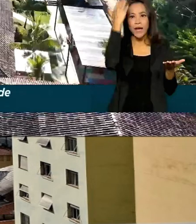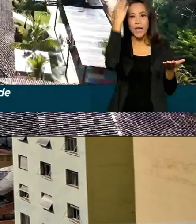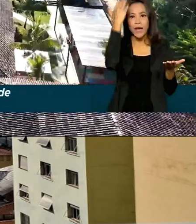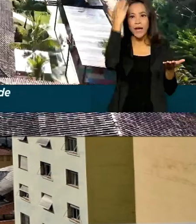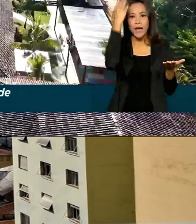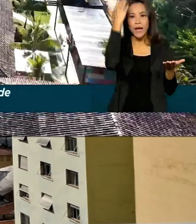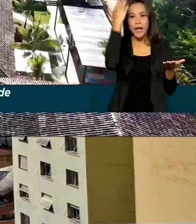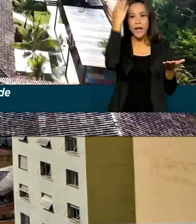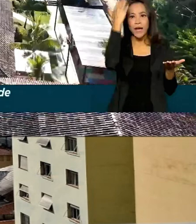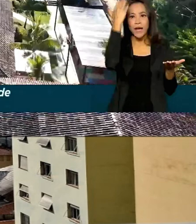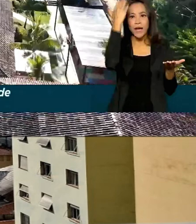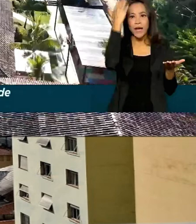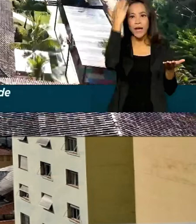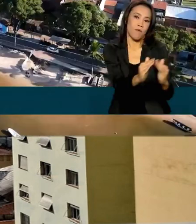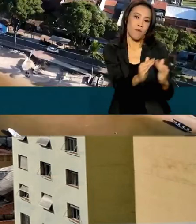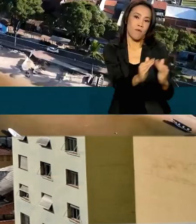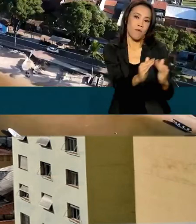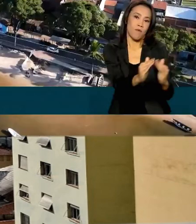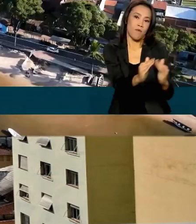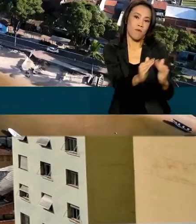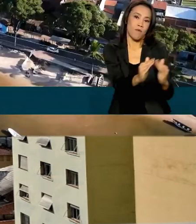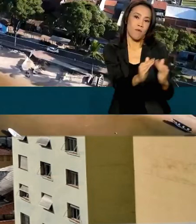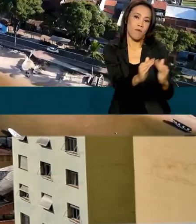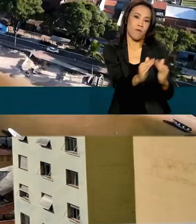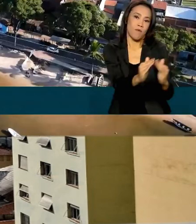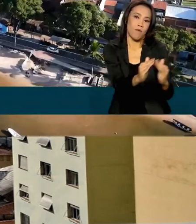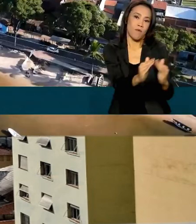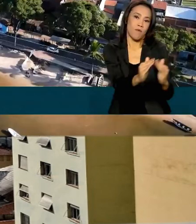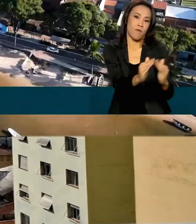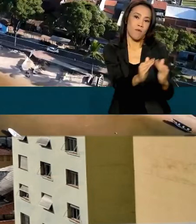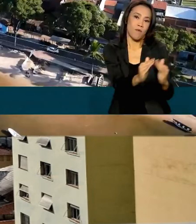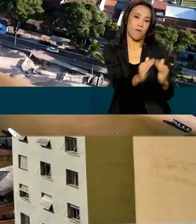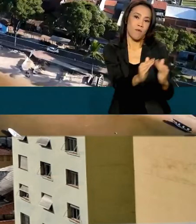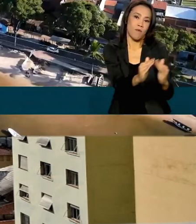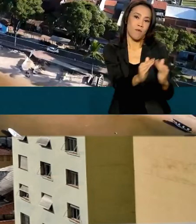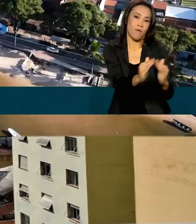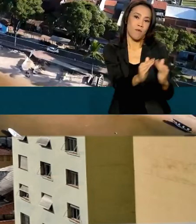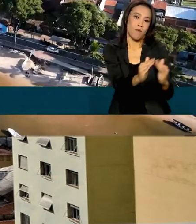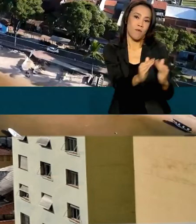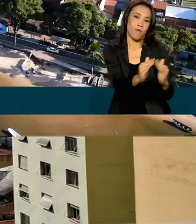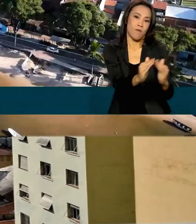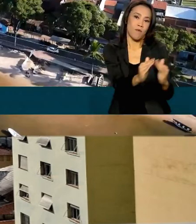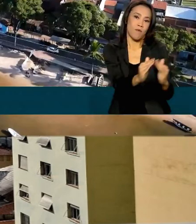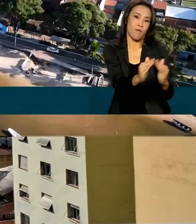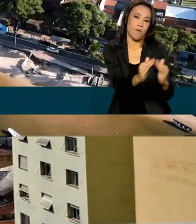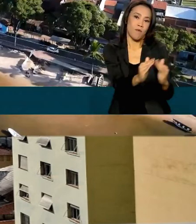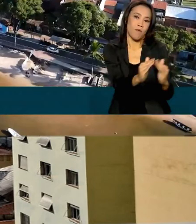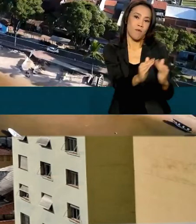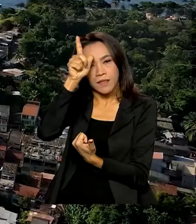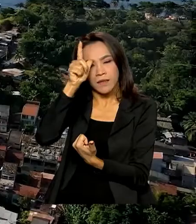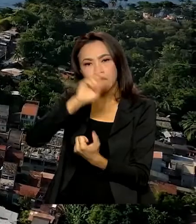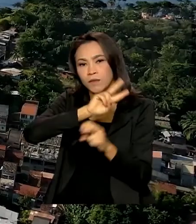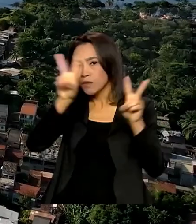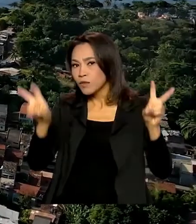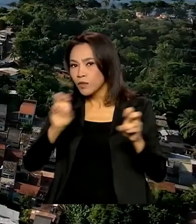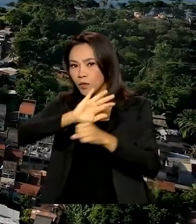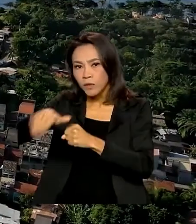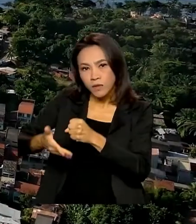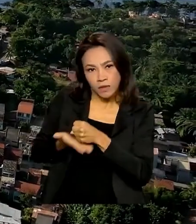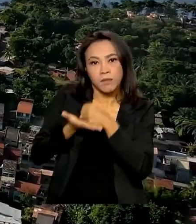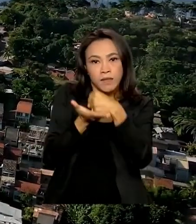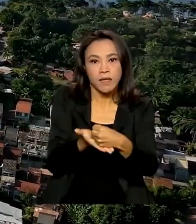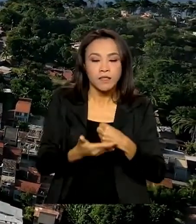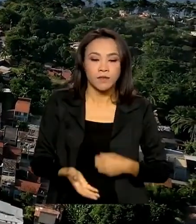de Cooperação Brasil-Alemanha para o Desenvolvimento Sustentável. Vamos conferir esta informação. As